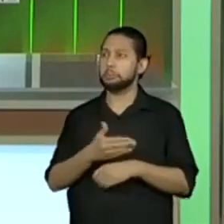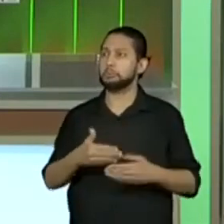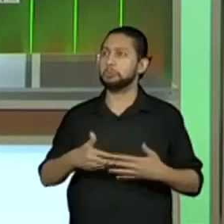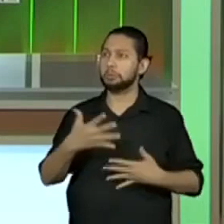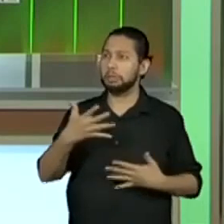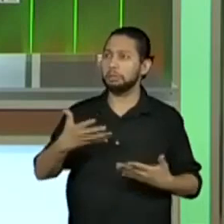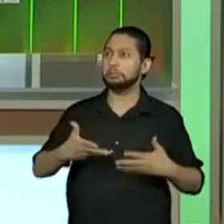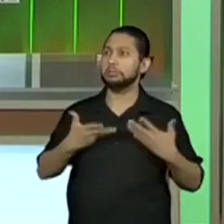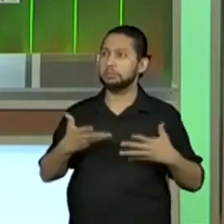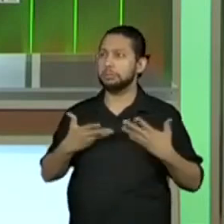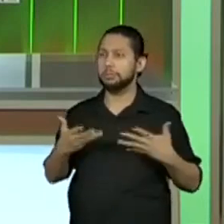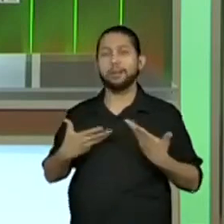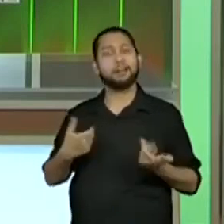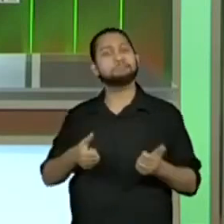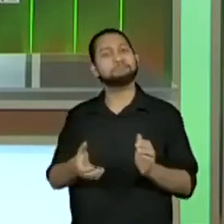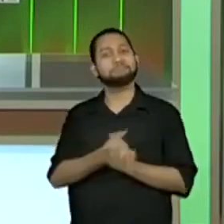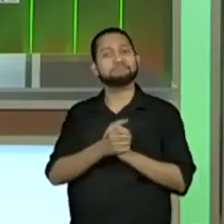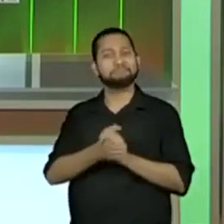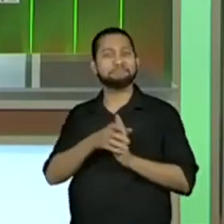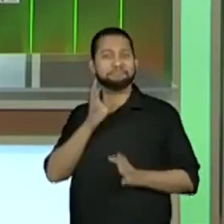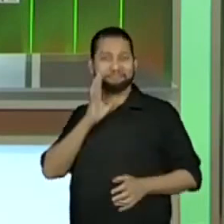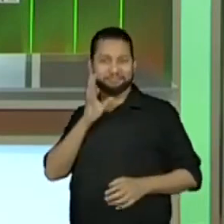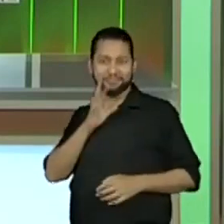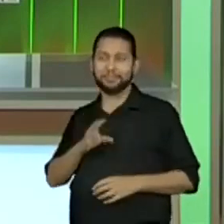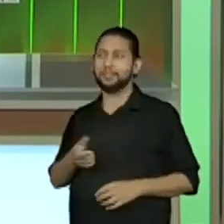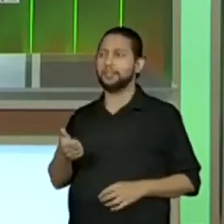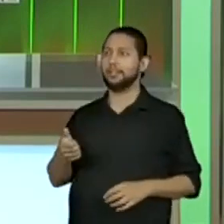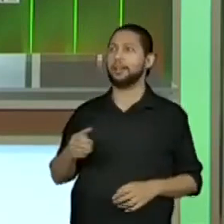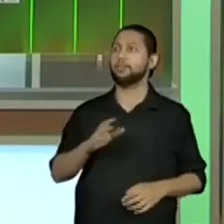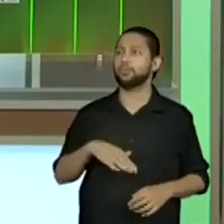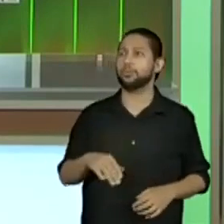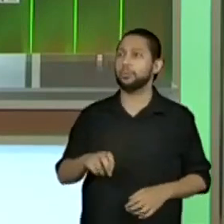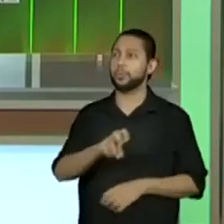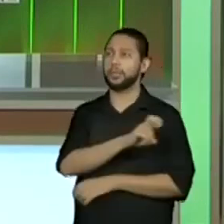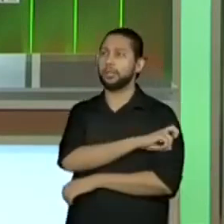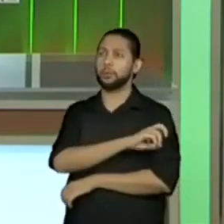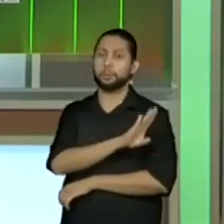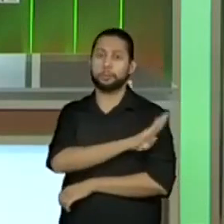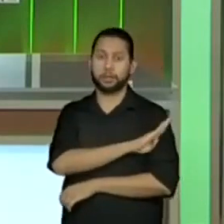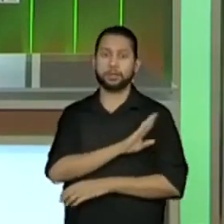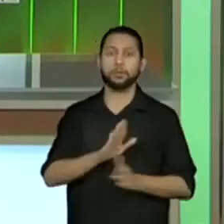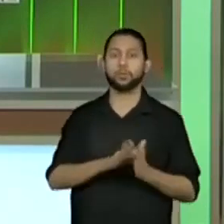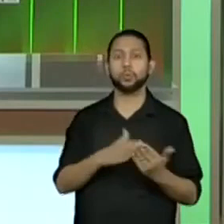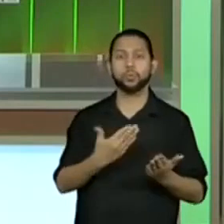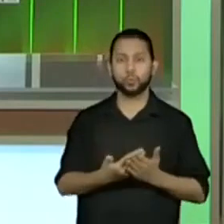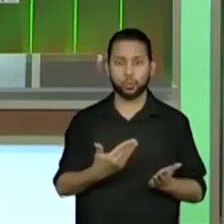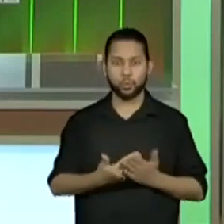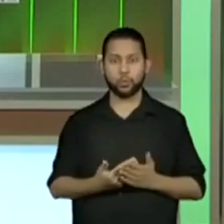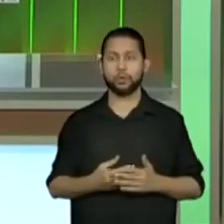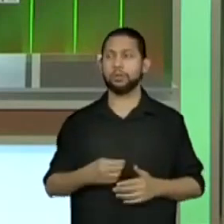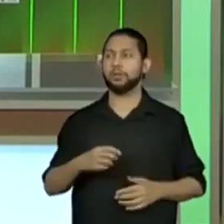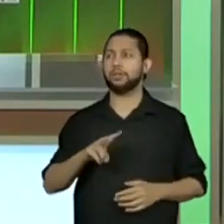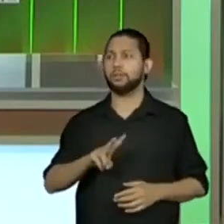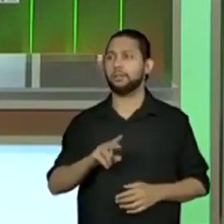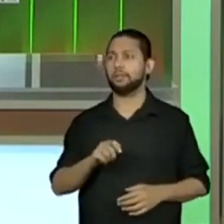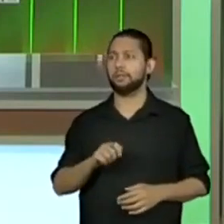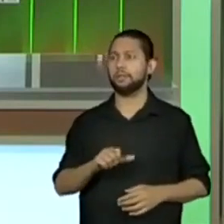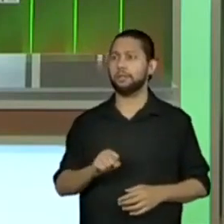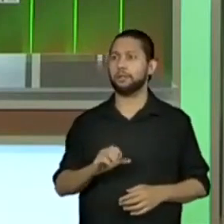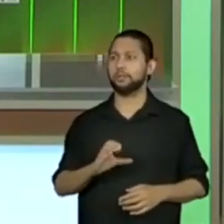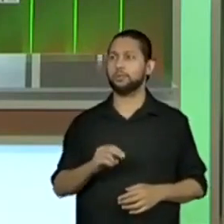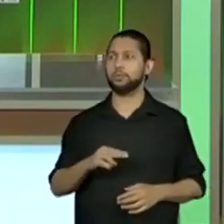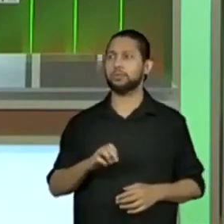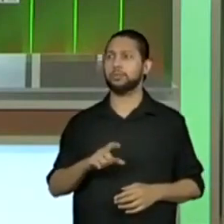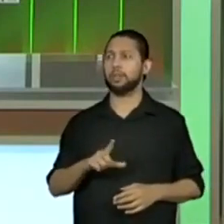animados. Que legal! Pro Fabiana com os alunos do 5º B da escola estadual José Mauro de Vasconcelos está dizendo que estão